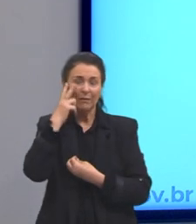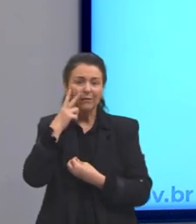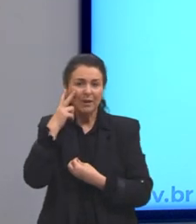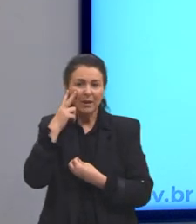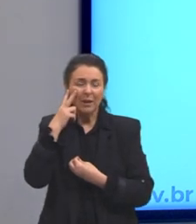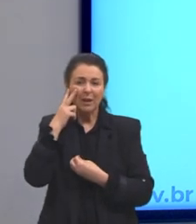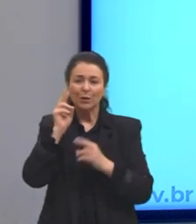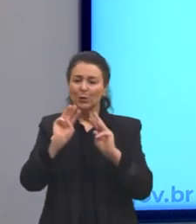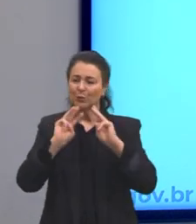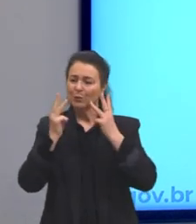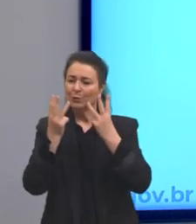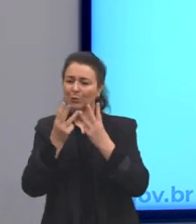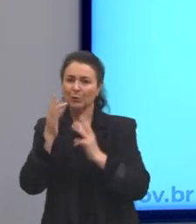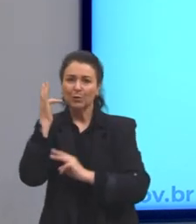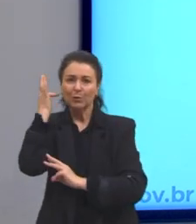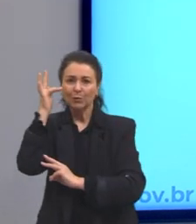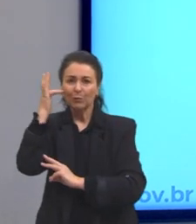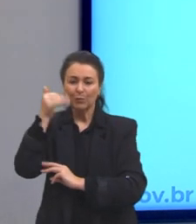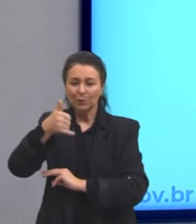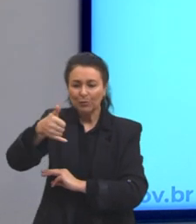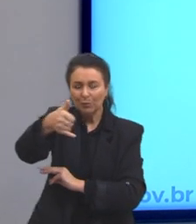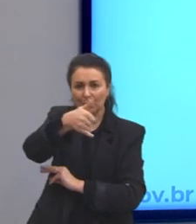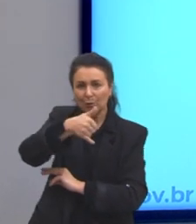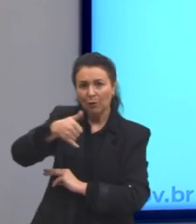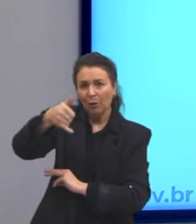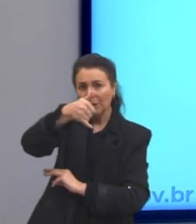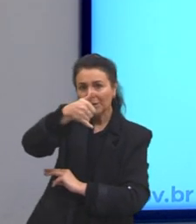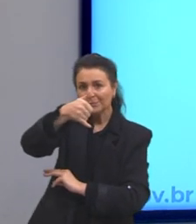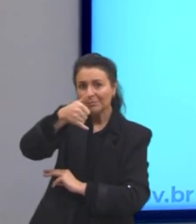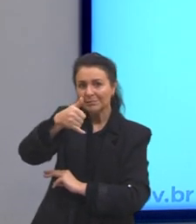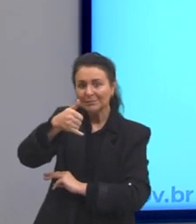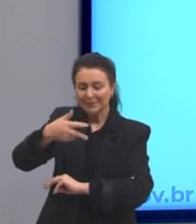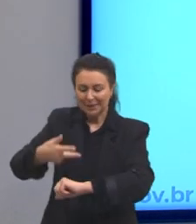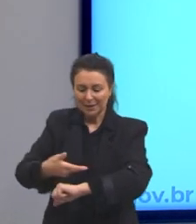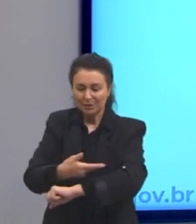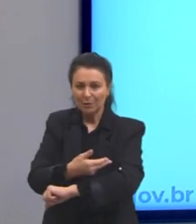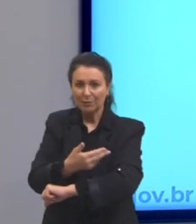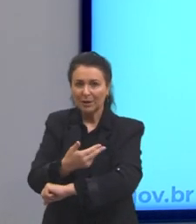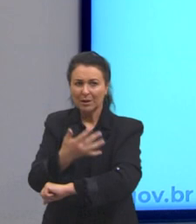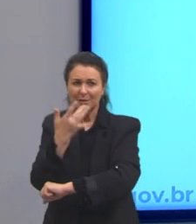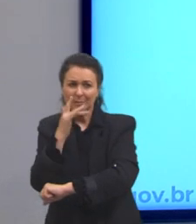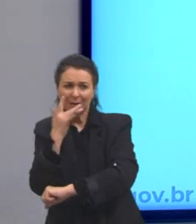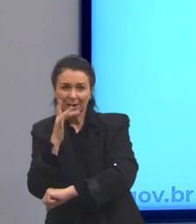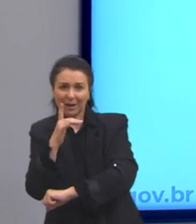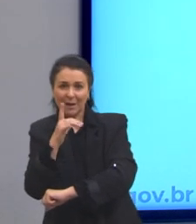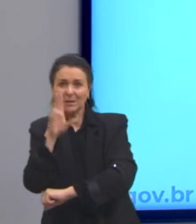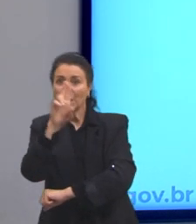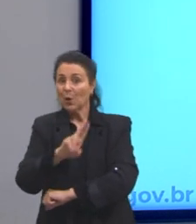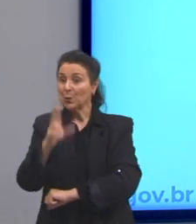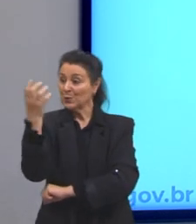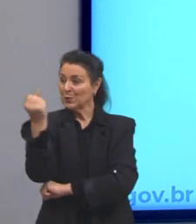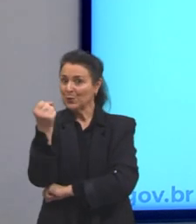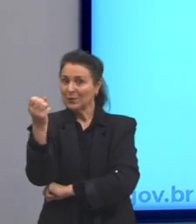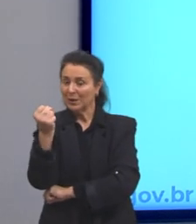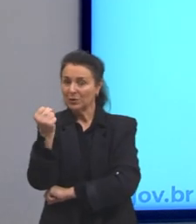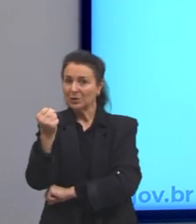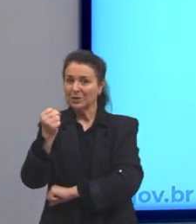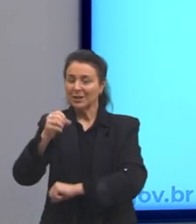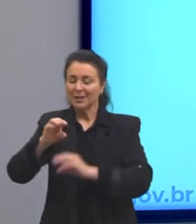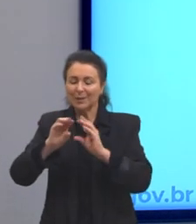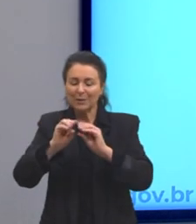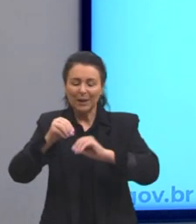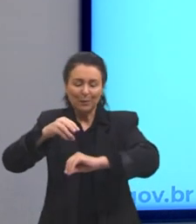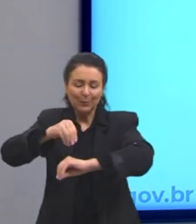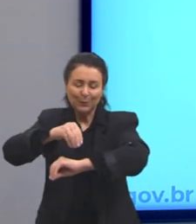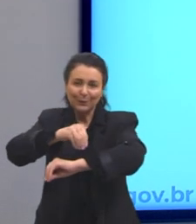fruta, azeite. Das brancas ovelhinhas tiro o leite. E mais as finas lãs de que